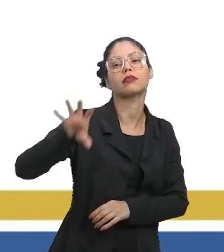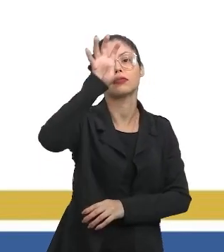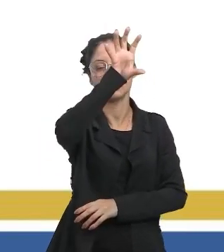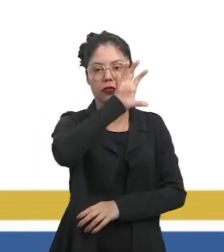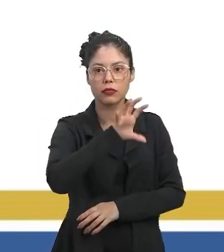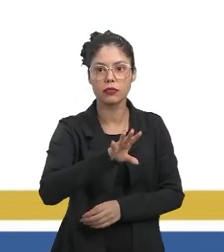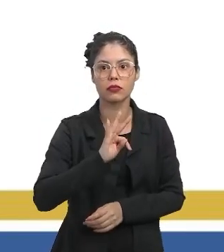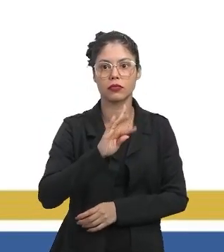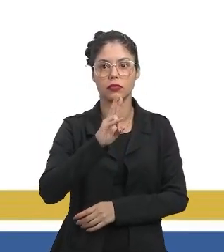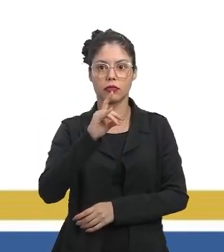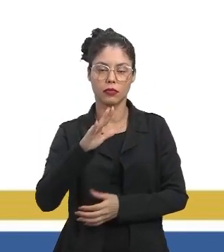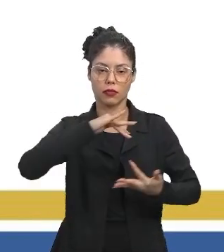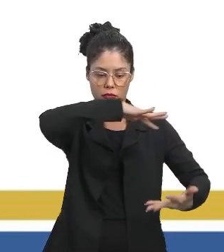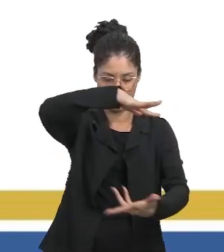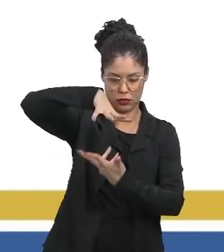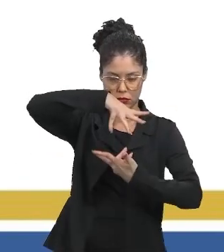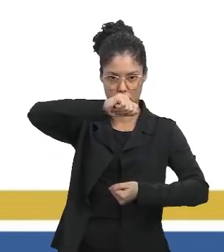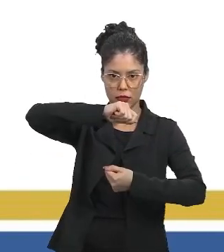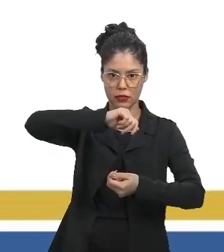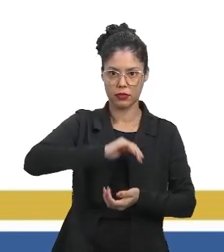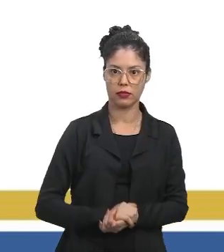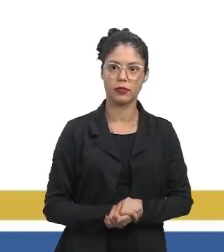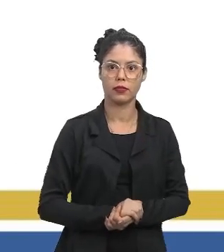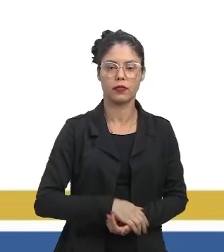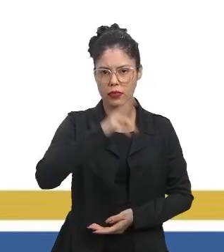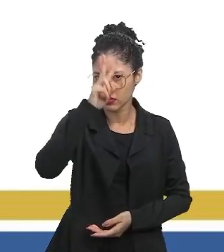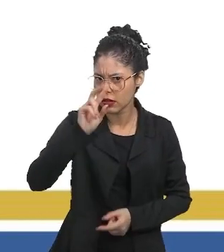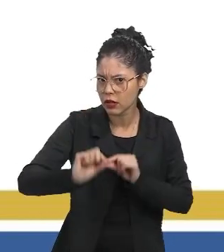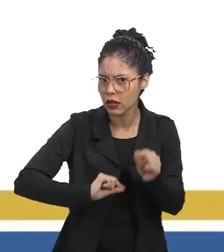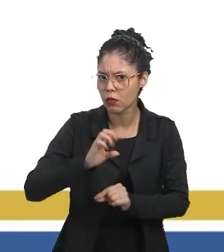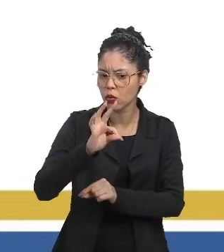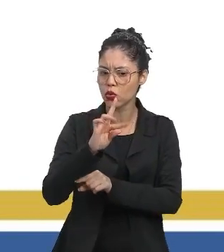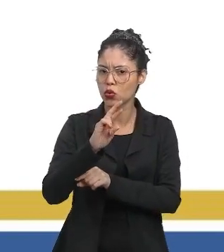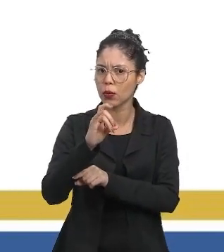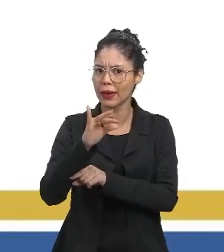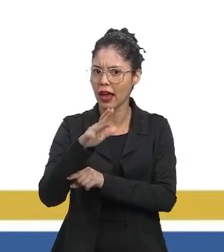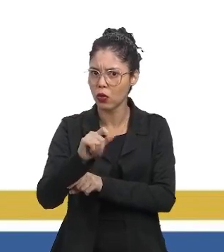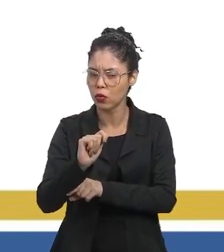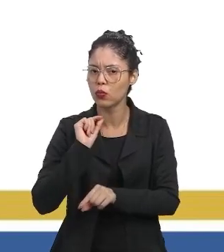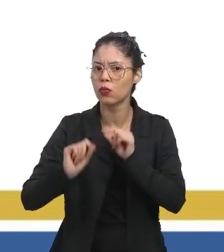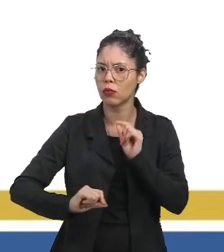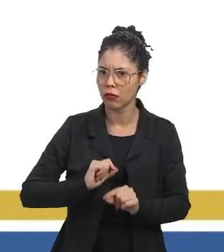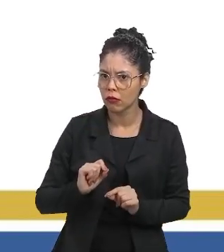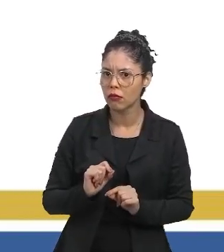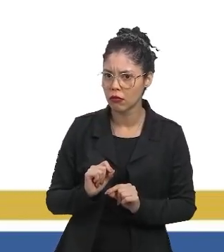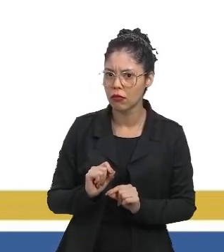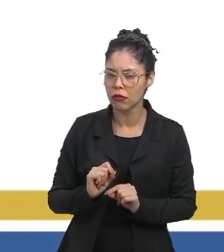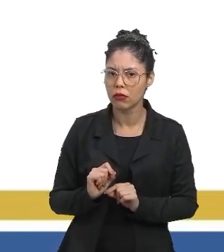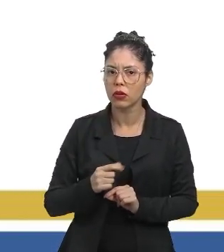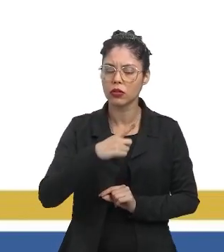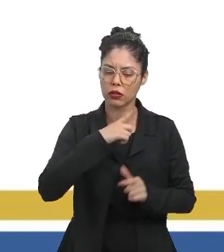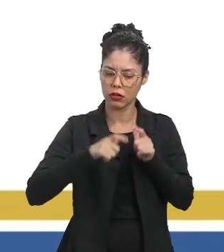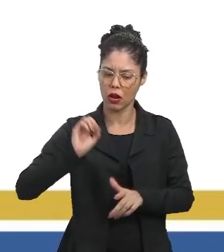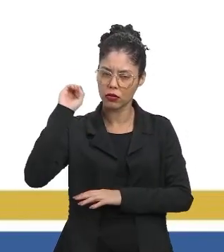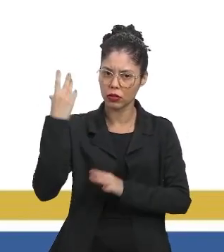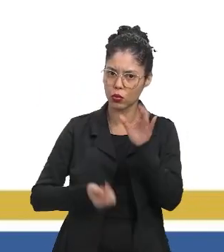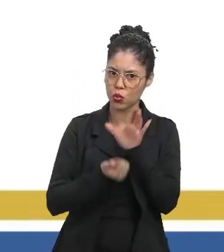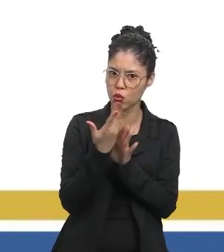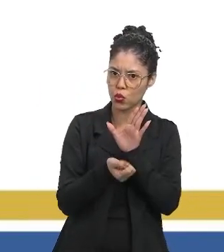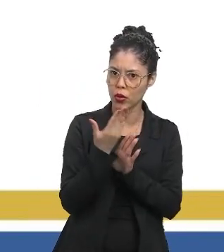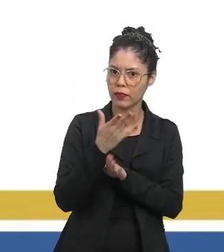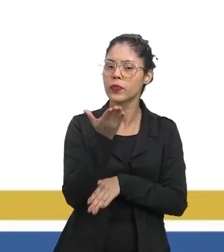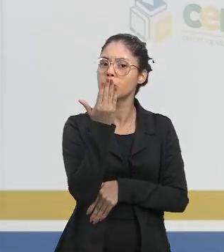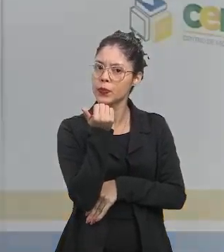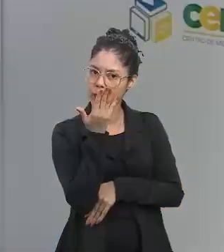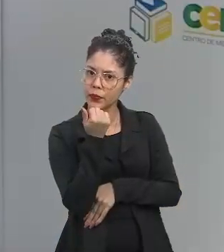nas regiões tropicais do globo. Lembrem que as regiões tropicais do globo é onde acontece a maior produção de